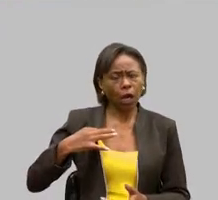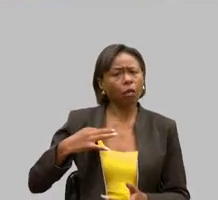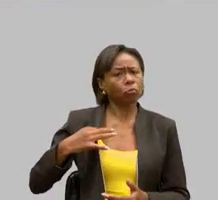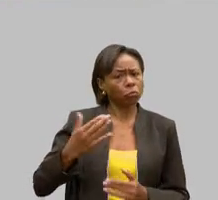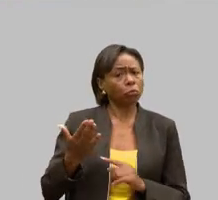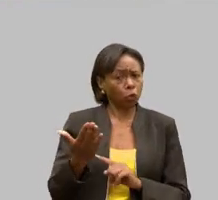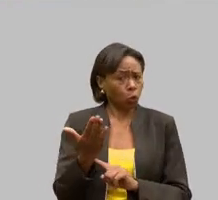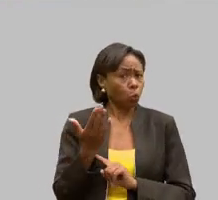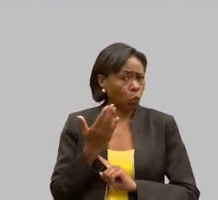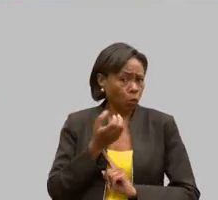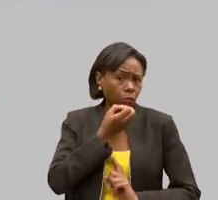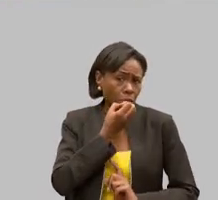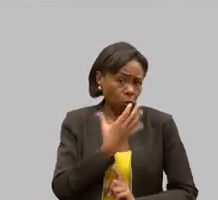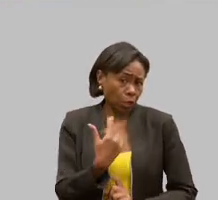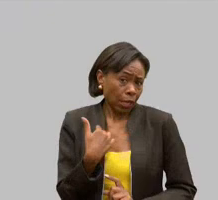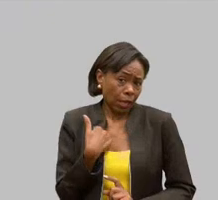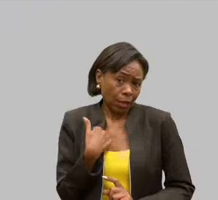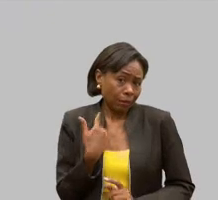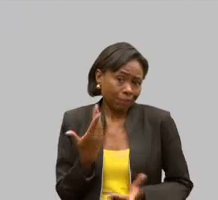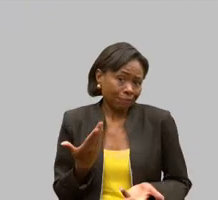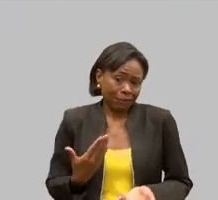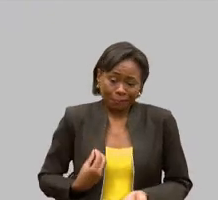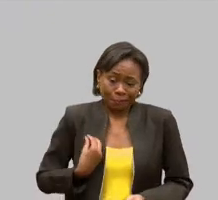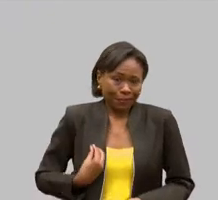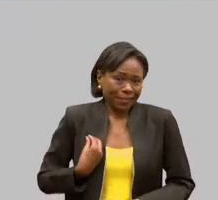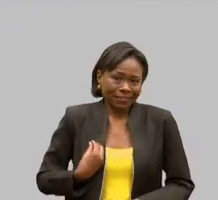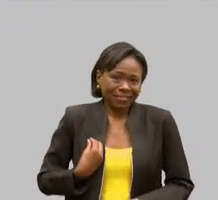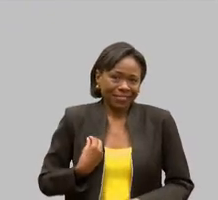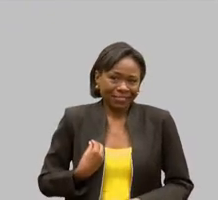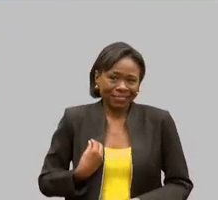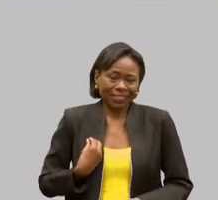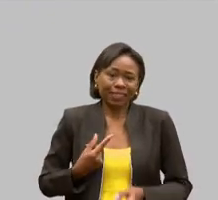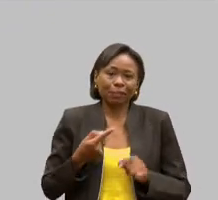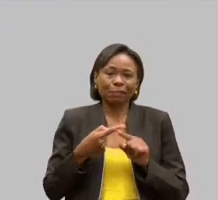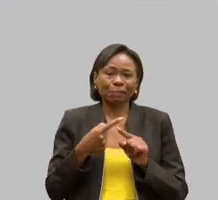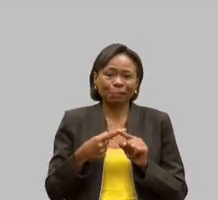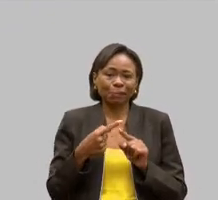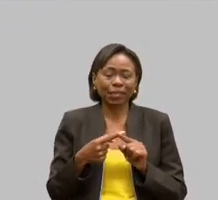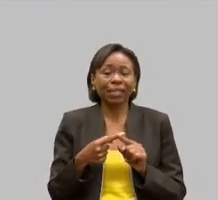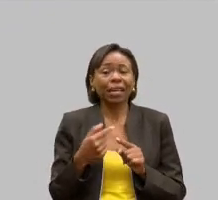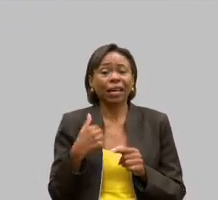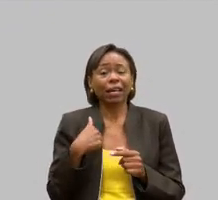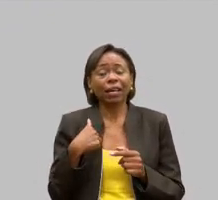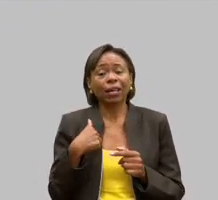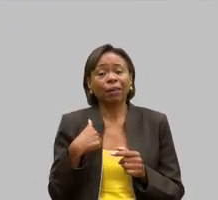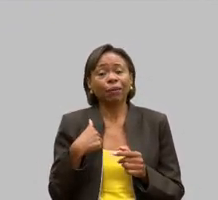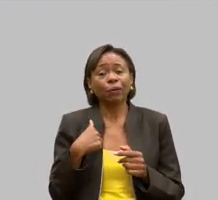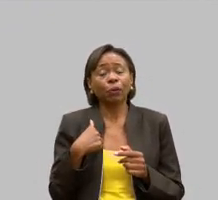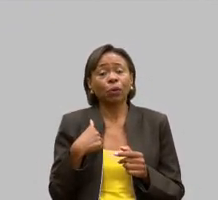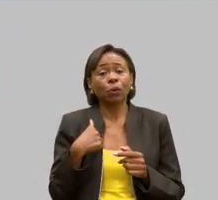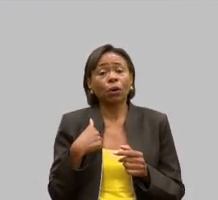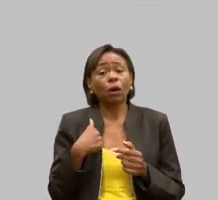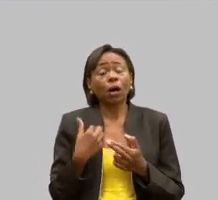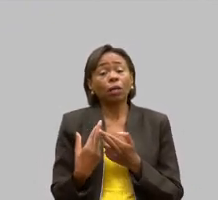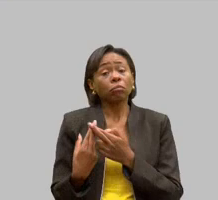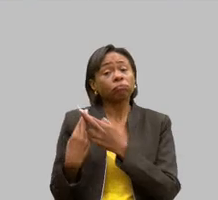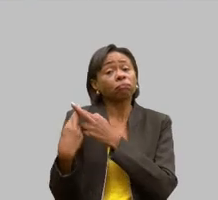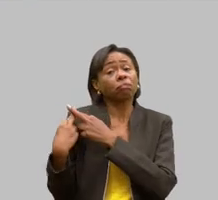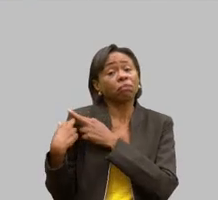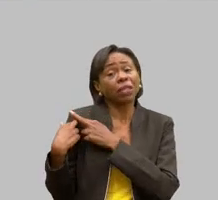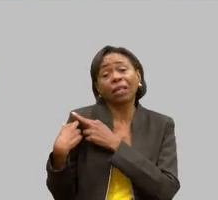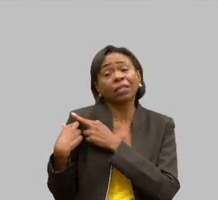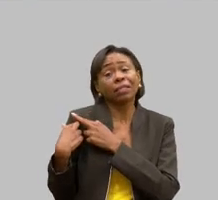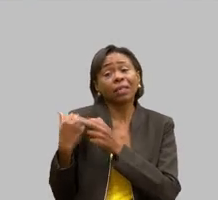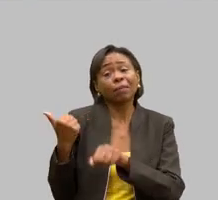fazendo parte da minha vida, porque passei a fazer, assumir a presidência da PAI.